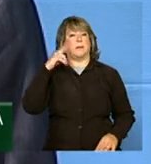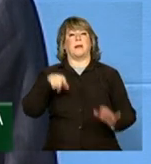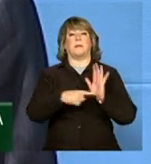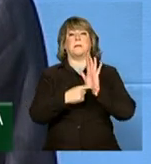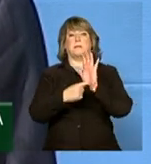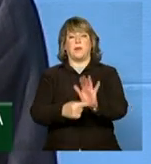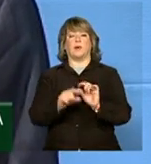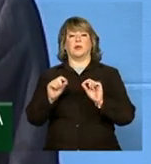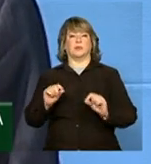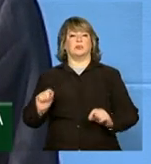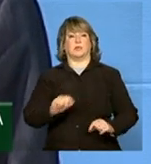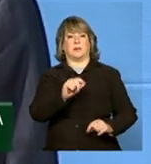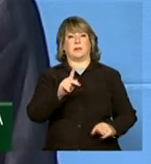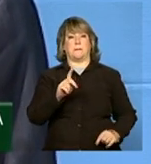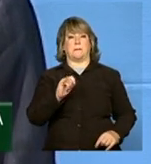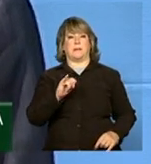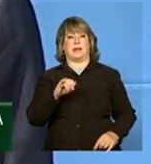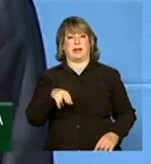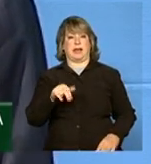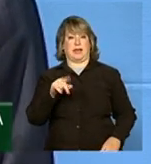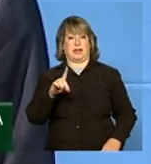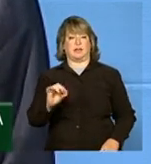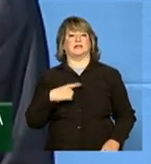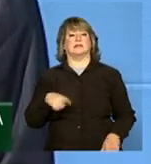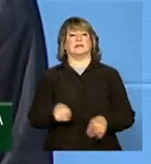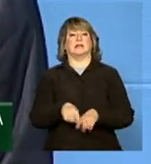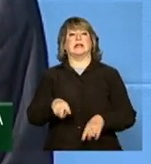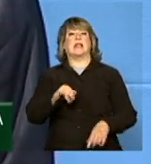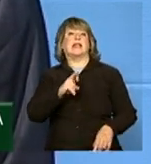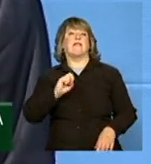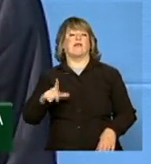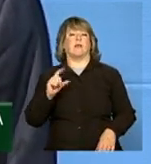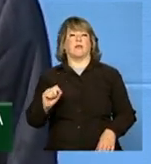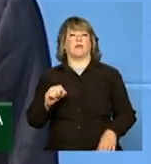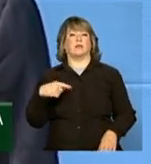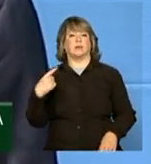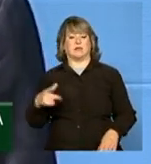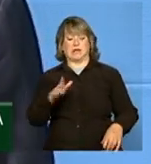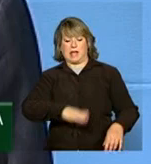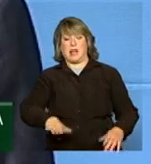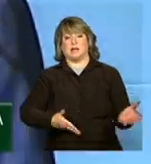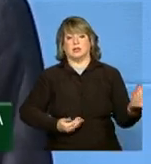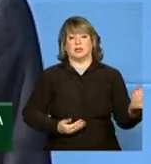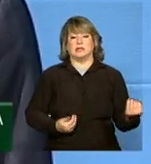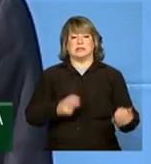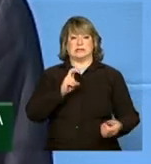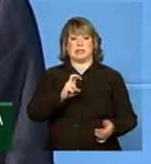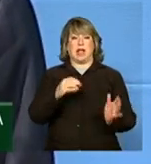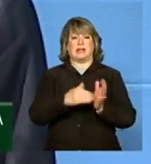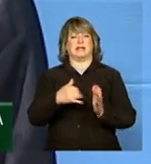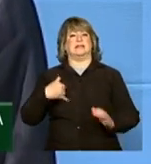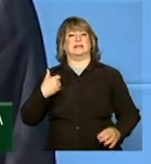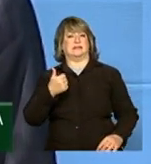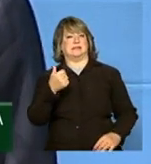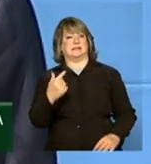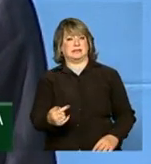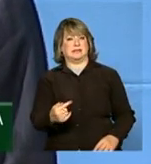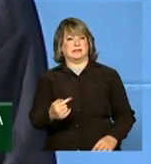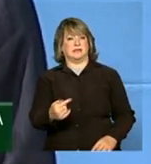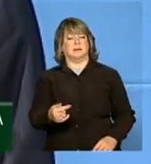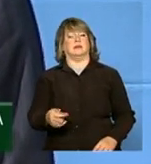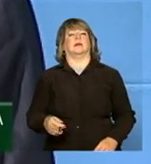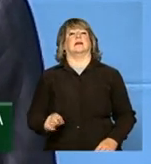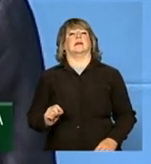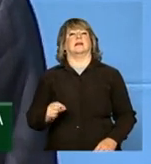domicílio, PNAD, o nível de ocupação de crianças e adolescentes de 5 a 17 anos caiu